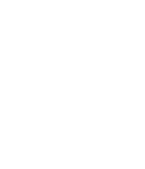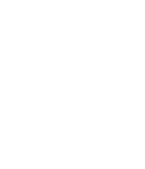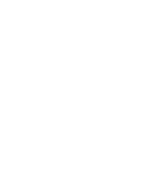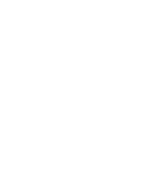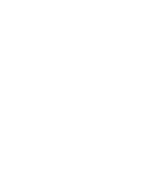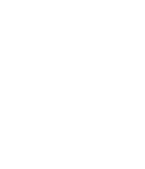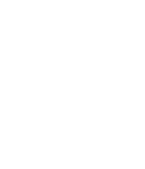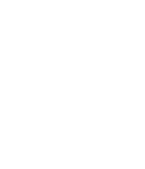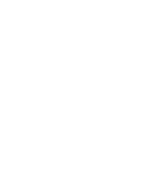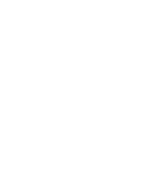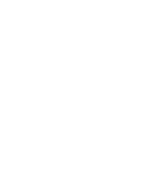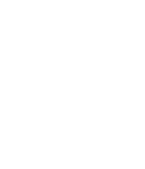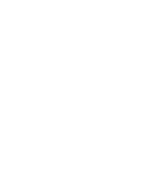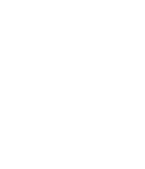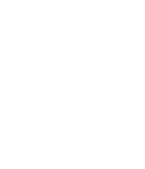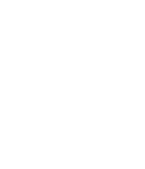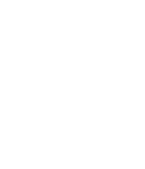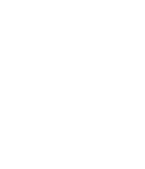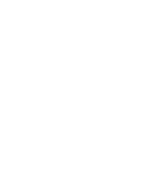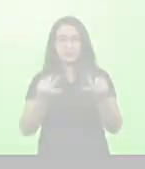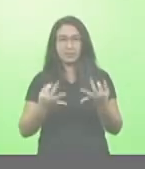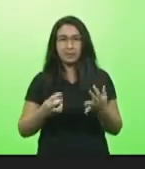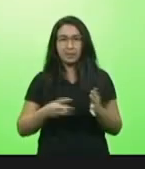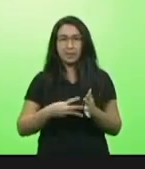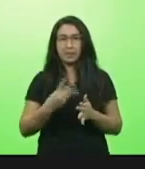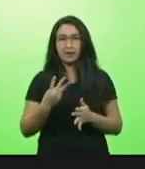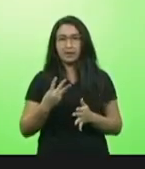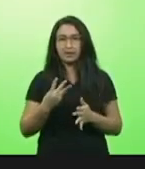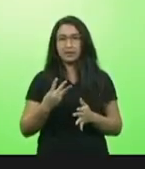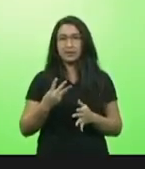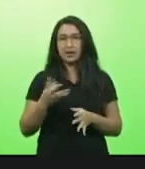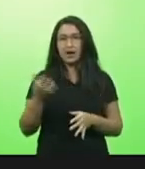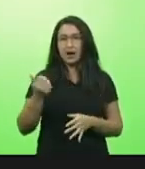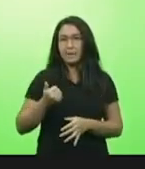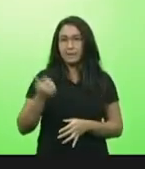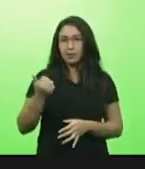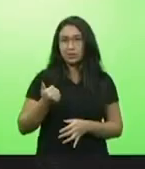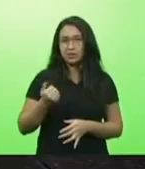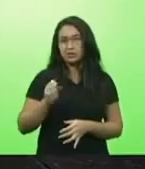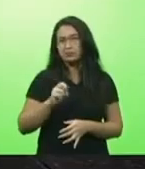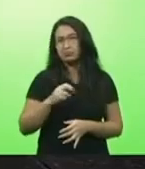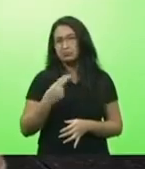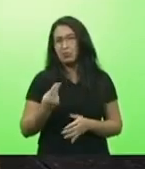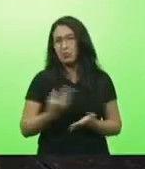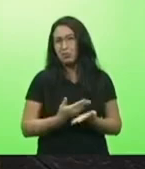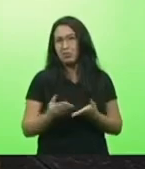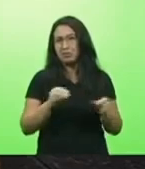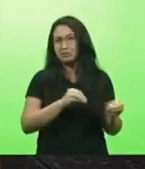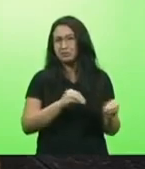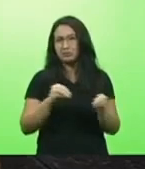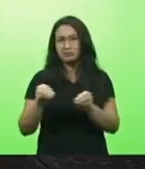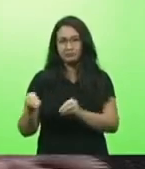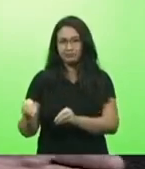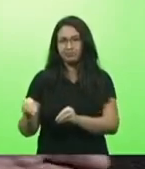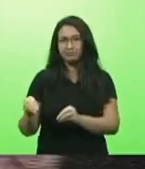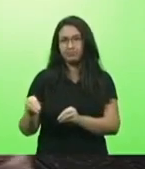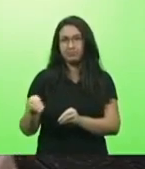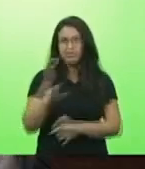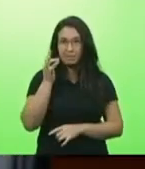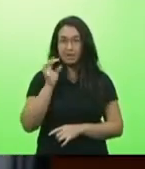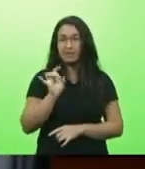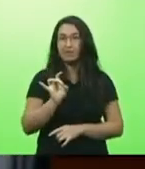este conteúdo à lei de 2017 que determina a publicação na internet da fila de espera de